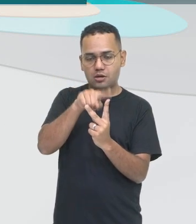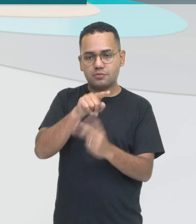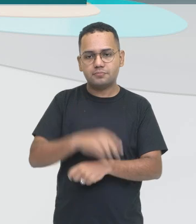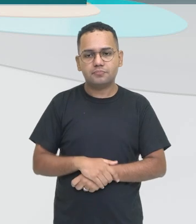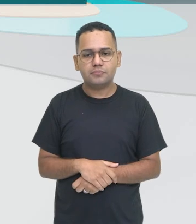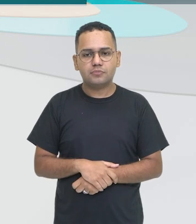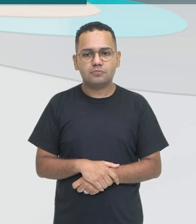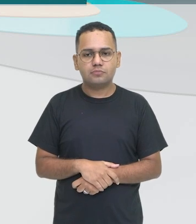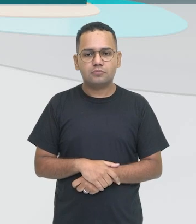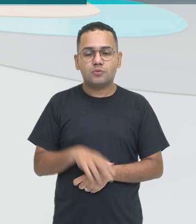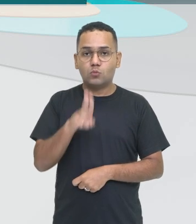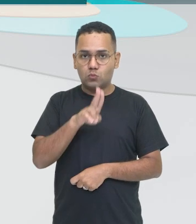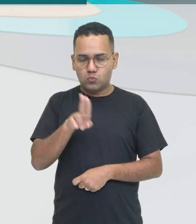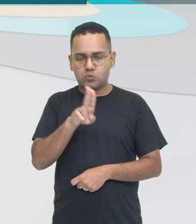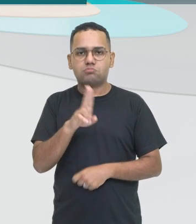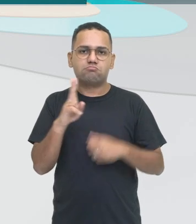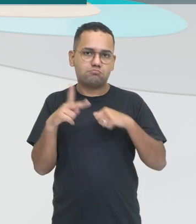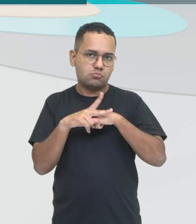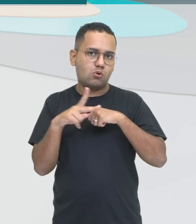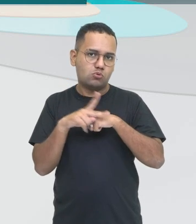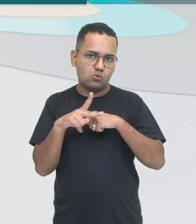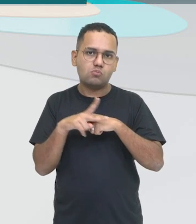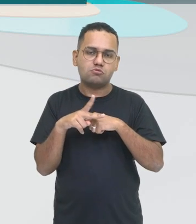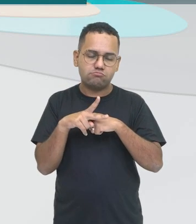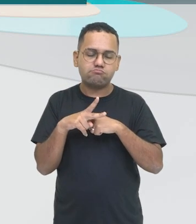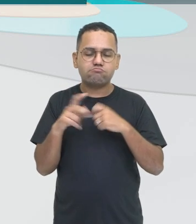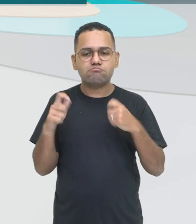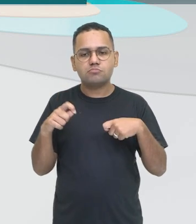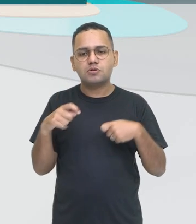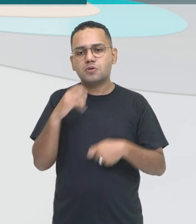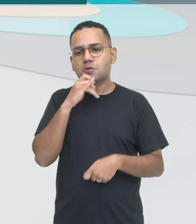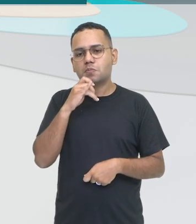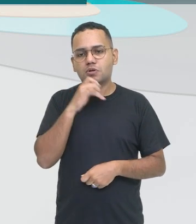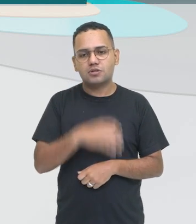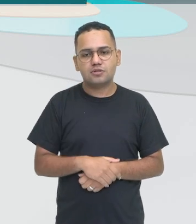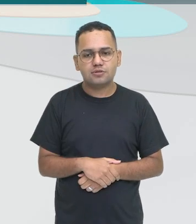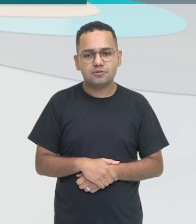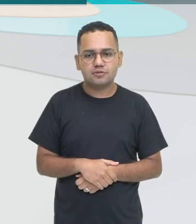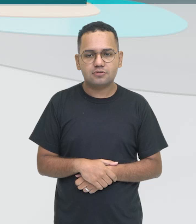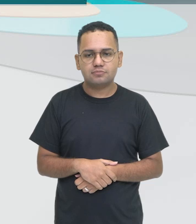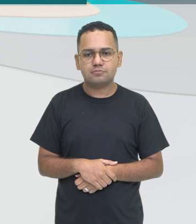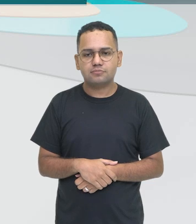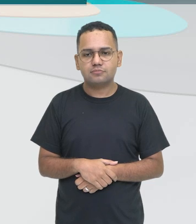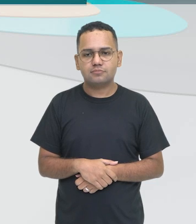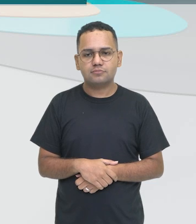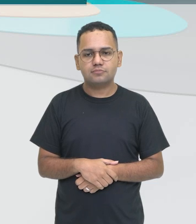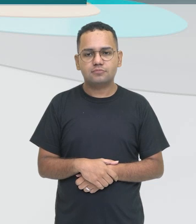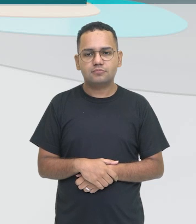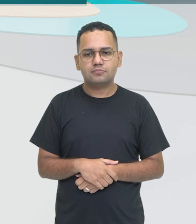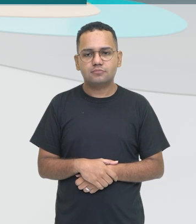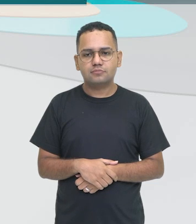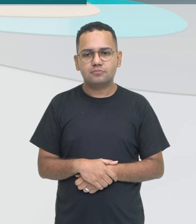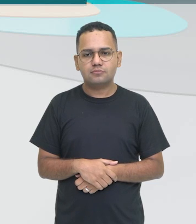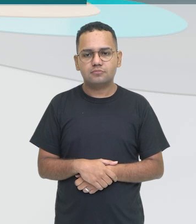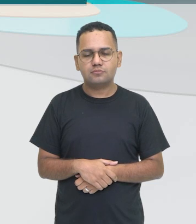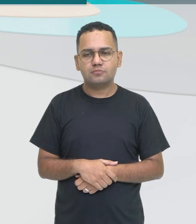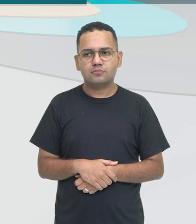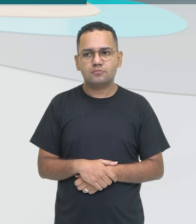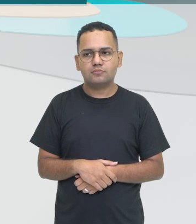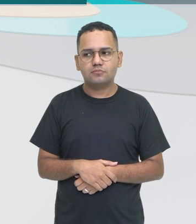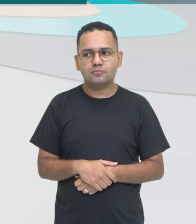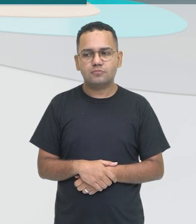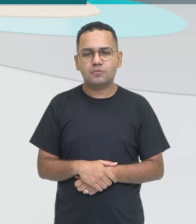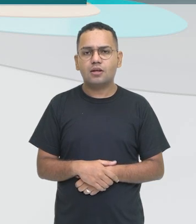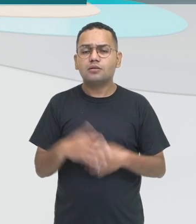utilizo com o pronome reflexivo. Os pronomes reflexivos, myself, yourself, herself, himself, themselves, ourselves.